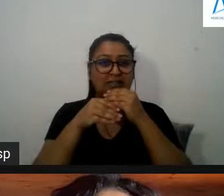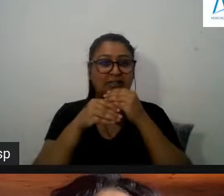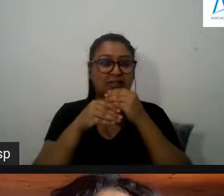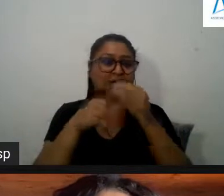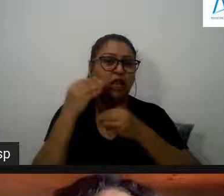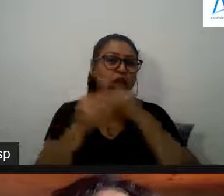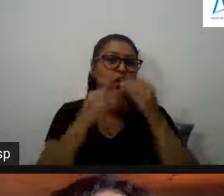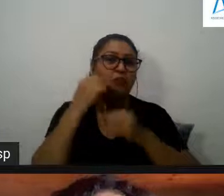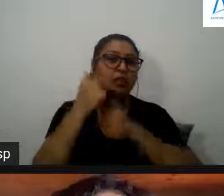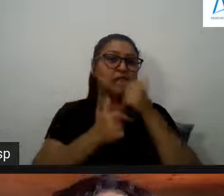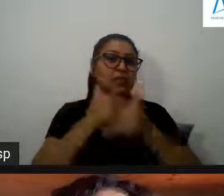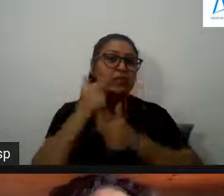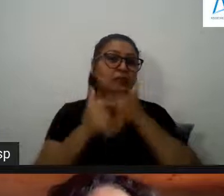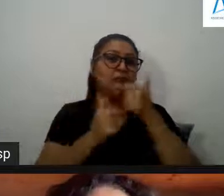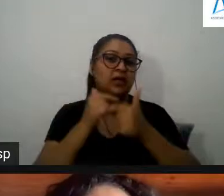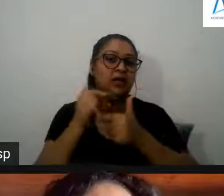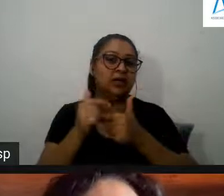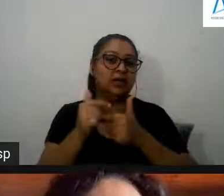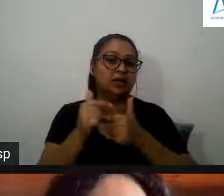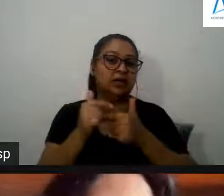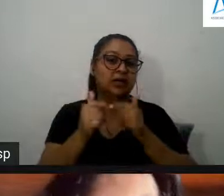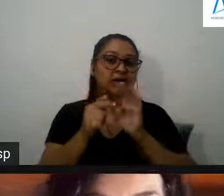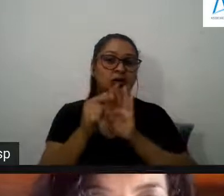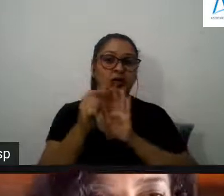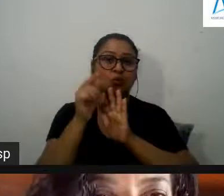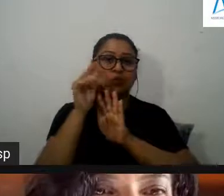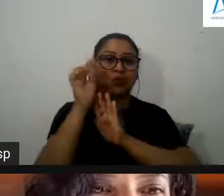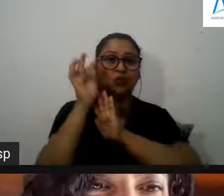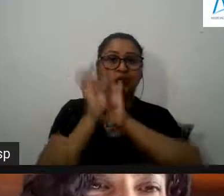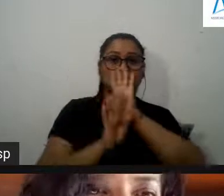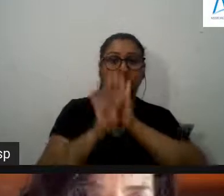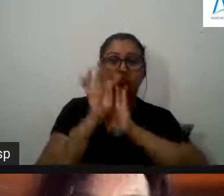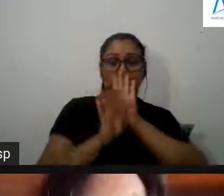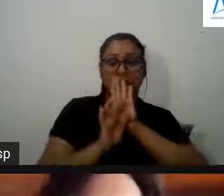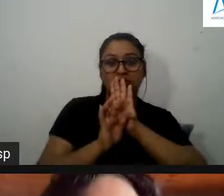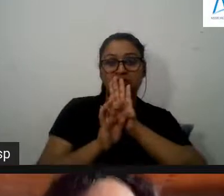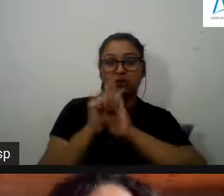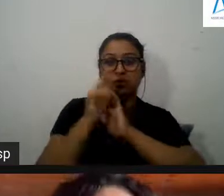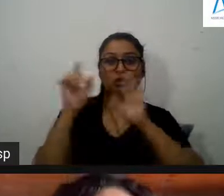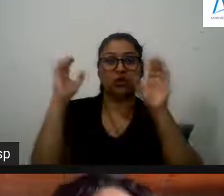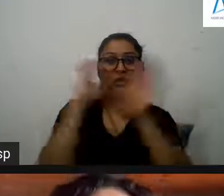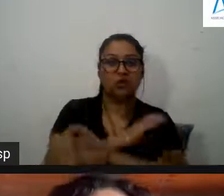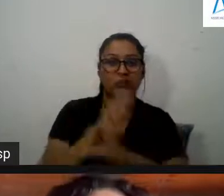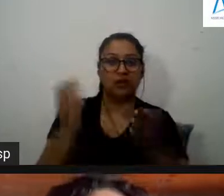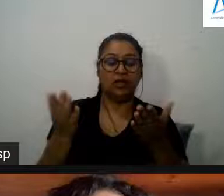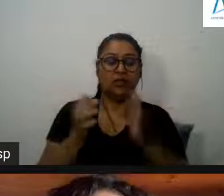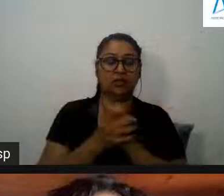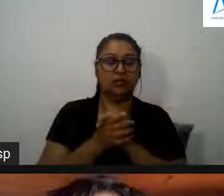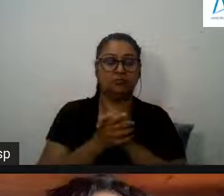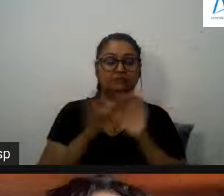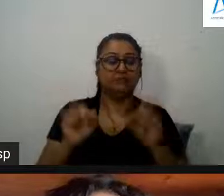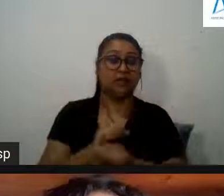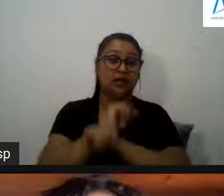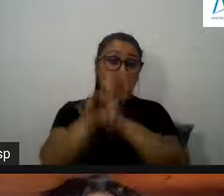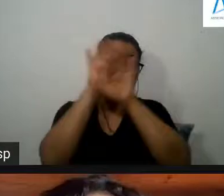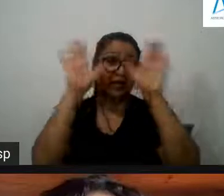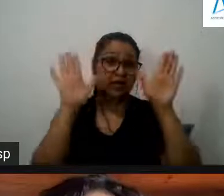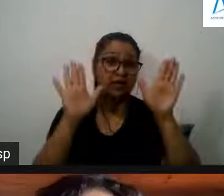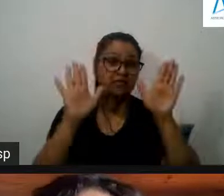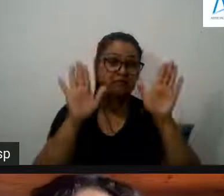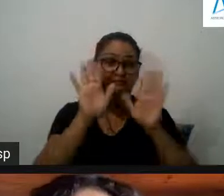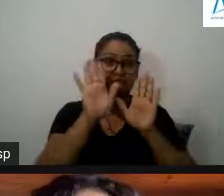com textos que não têm a etiqueta genológica clara para mim é extremamente desafiante porque muitas vezes vamos